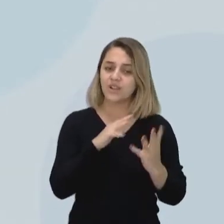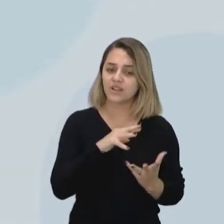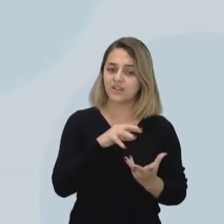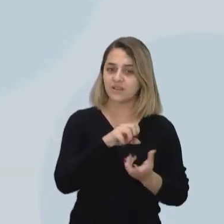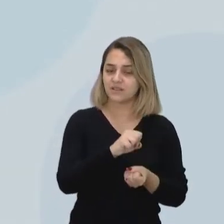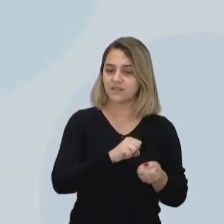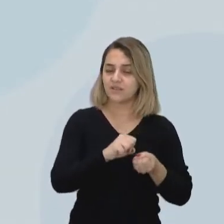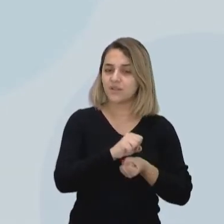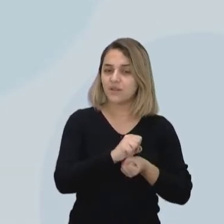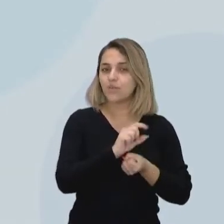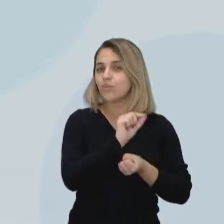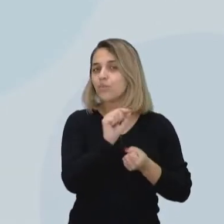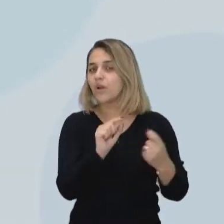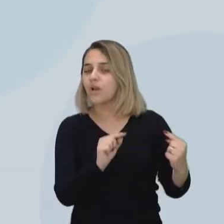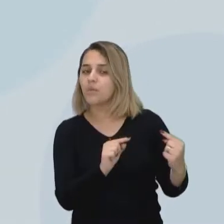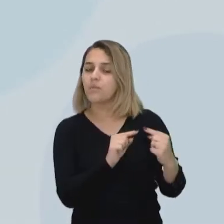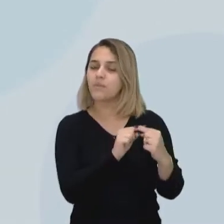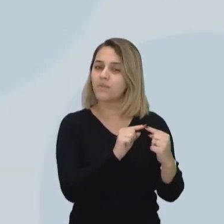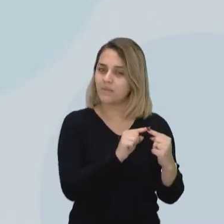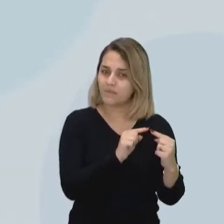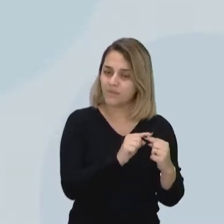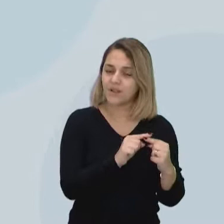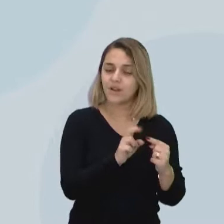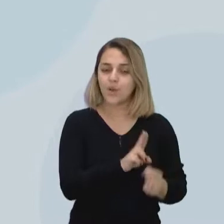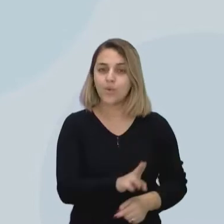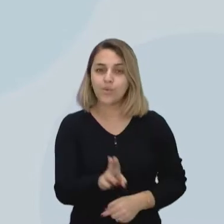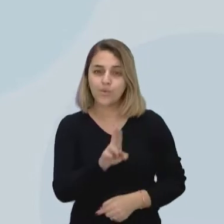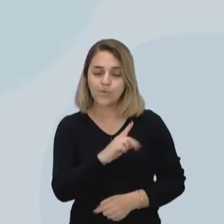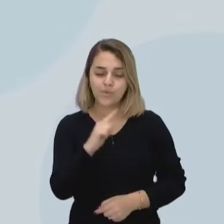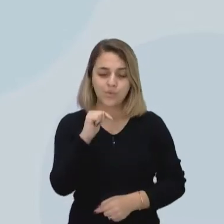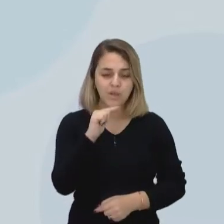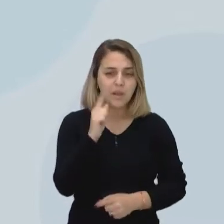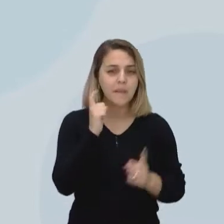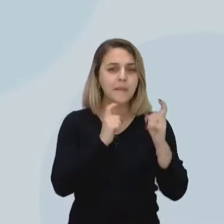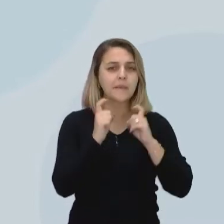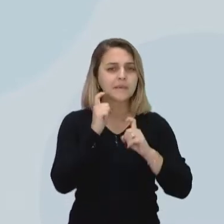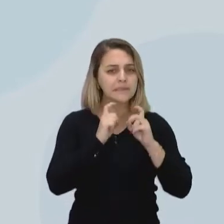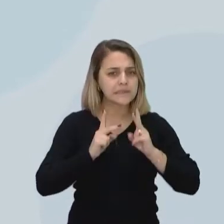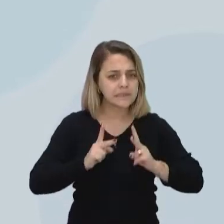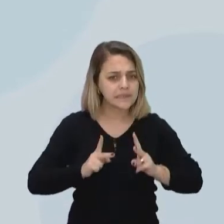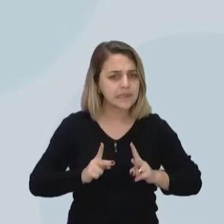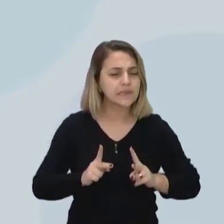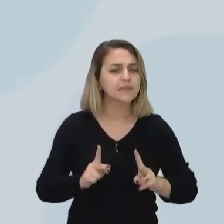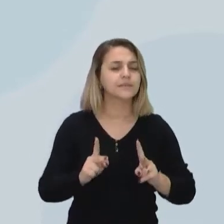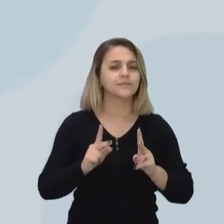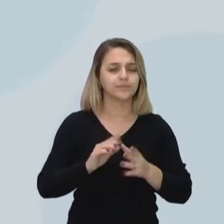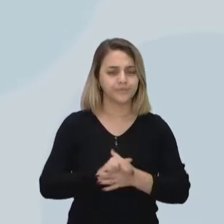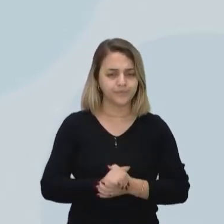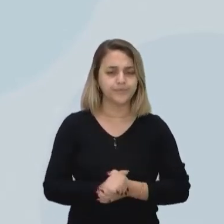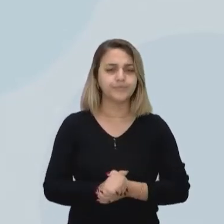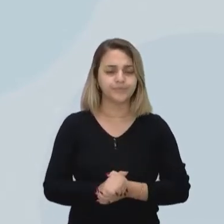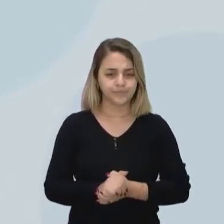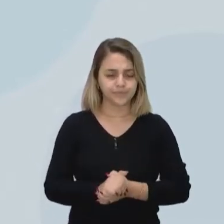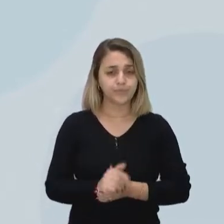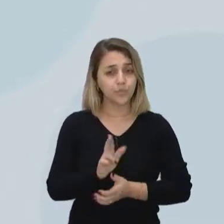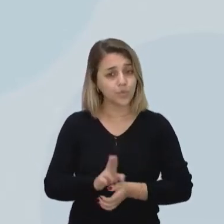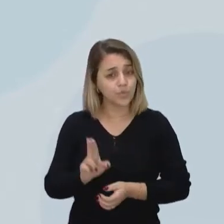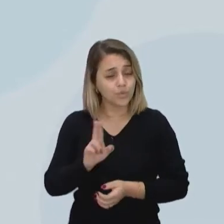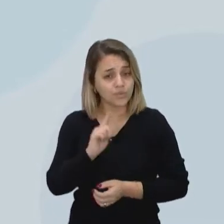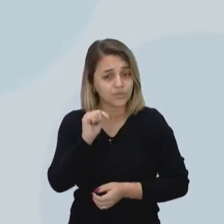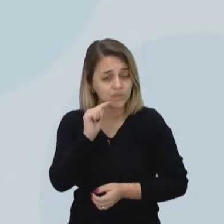a questão relacionada ao consumo da água. É sempre uma preocupação, né? A questão do consumo da água.